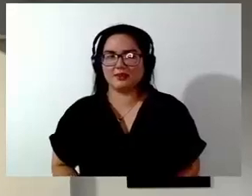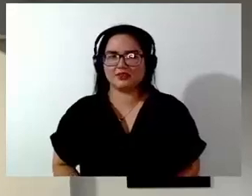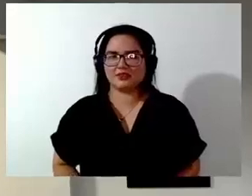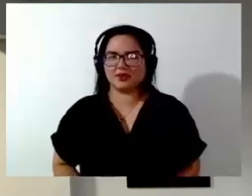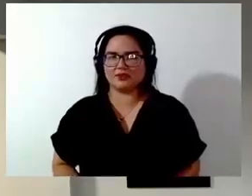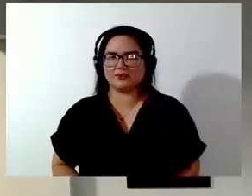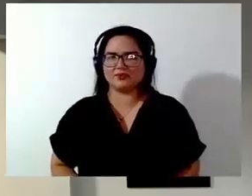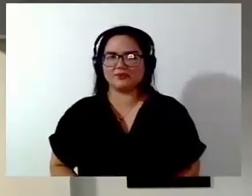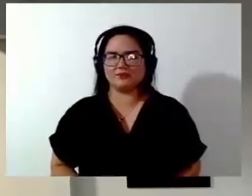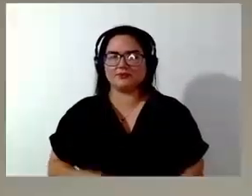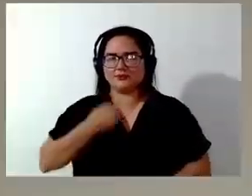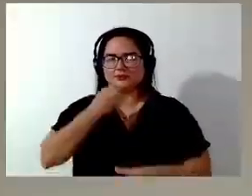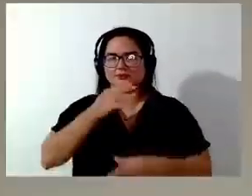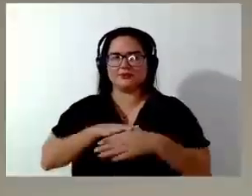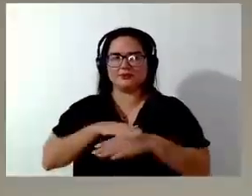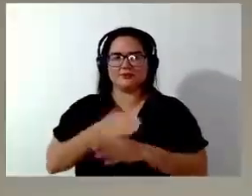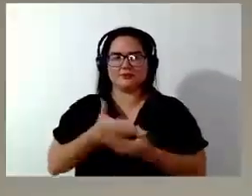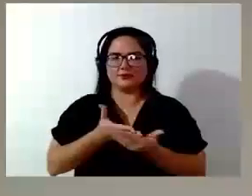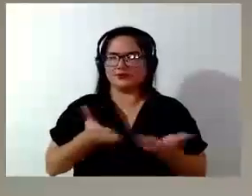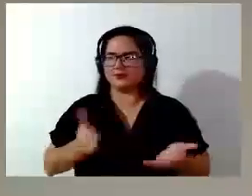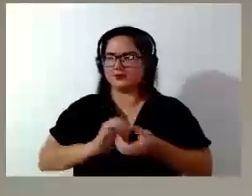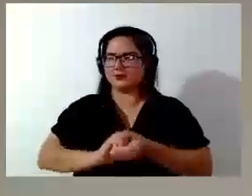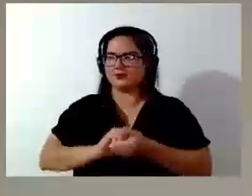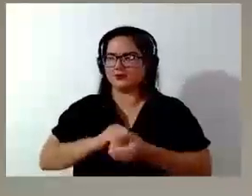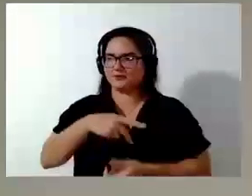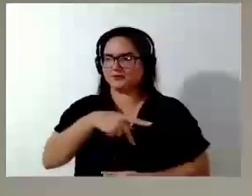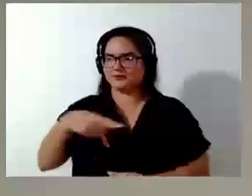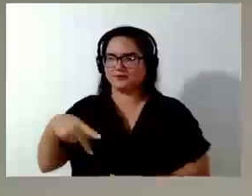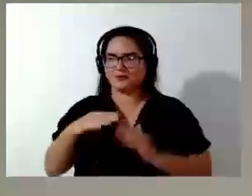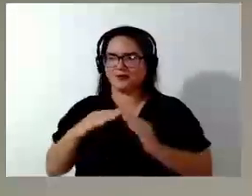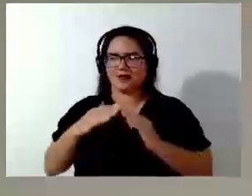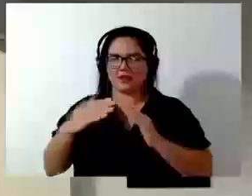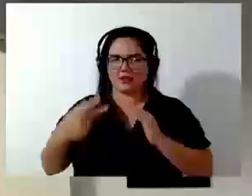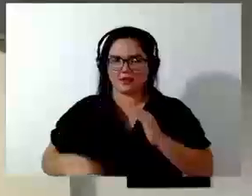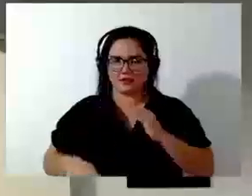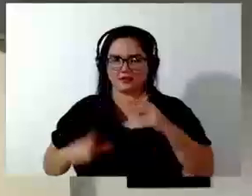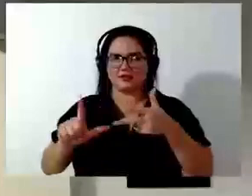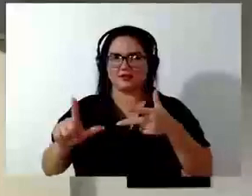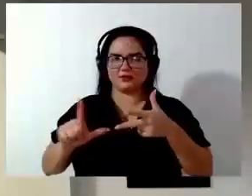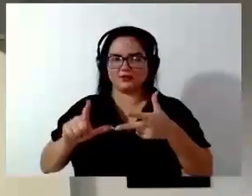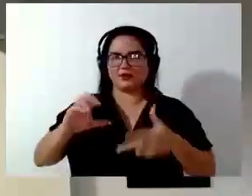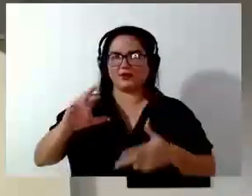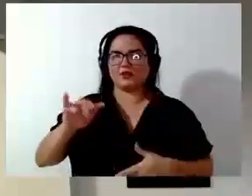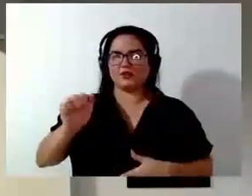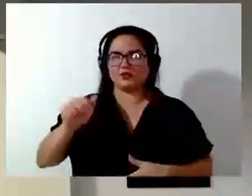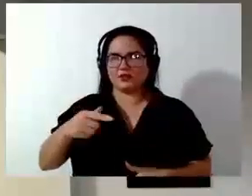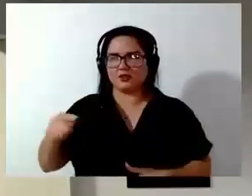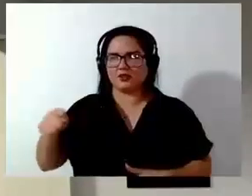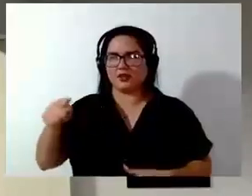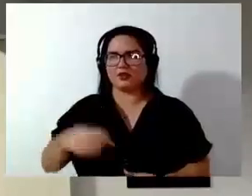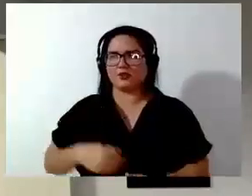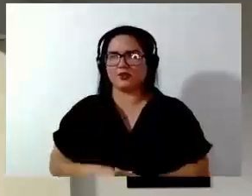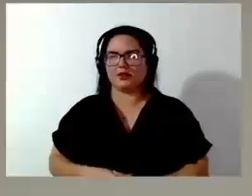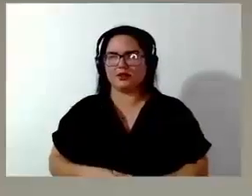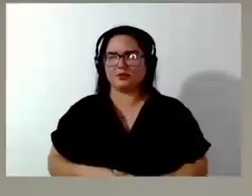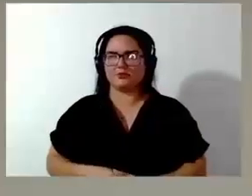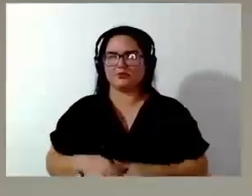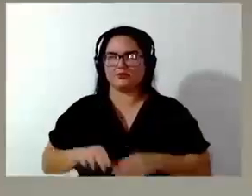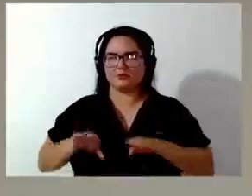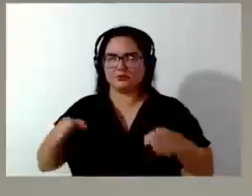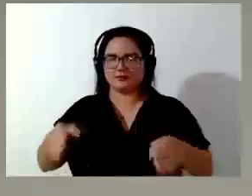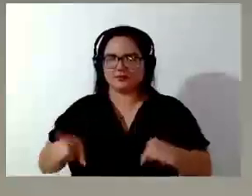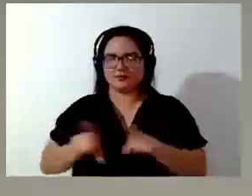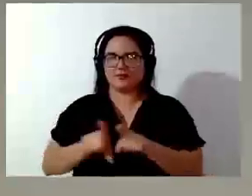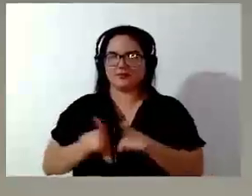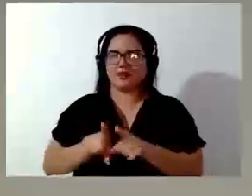Boa noite a todos. Quero aqui cumprimentar o presidente da Caça Legislativa, o presidente Christian, e os demais da mesa. Também cumprimentando aqui o nosso